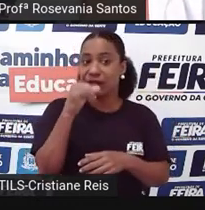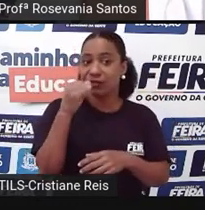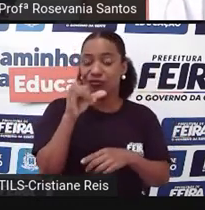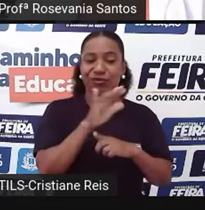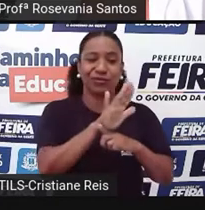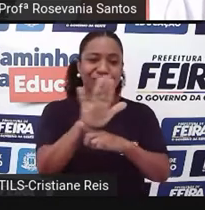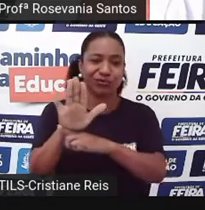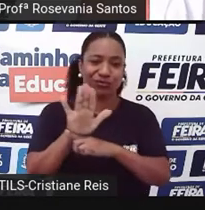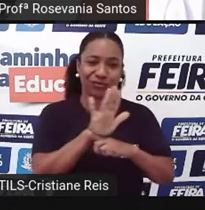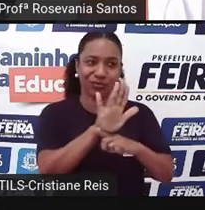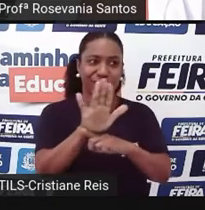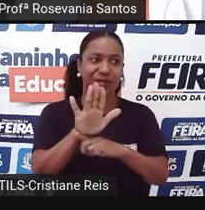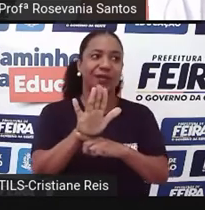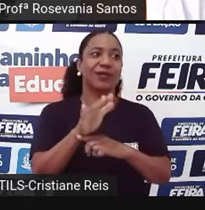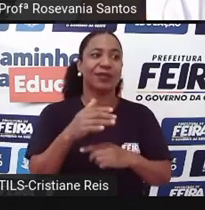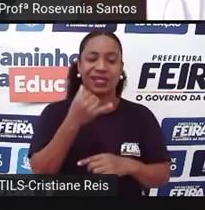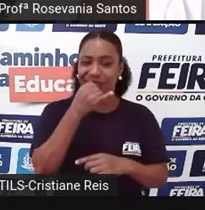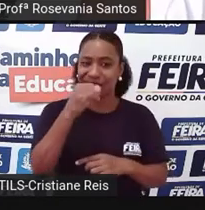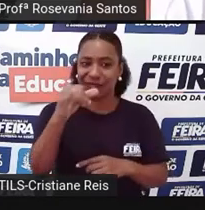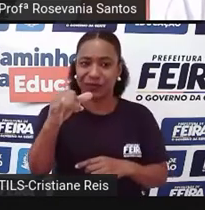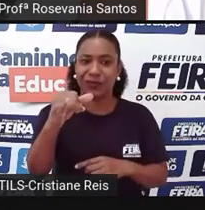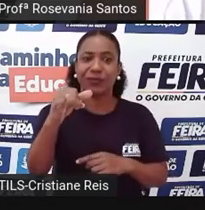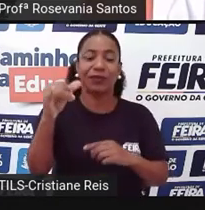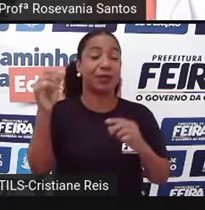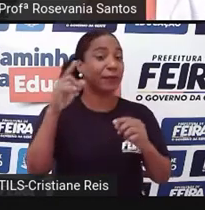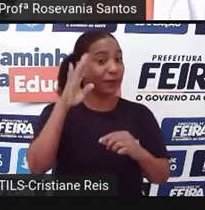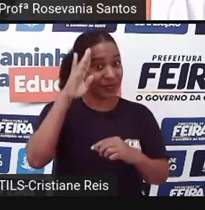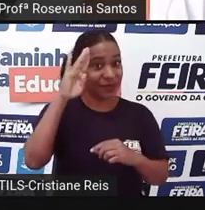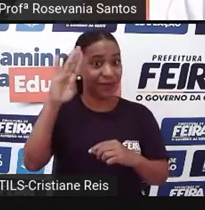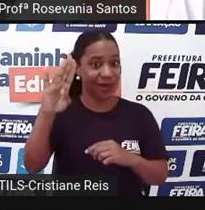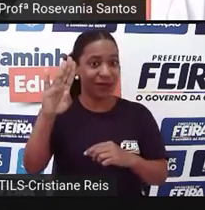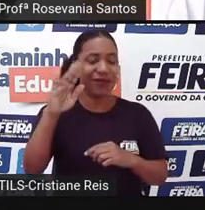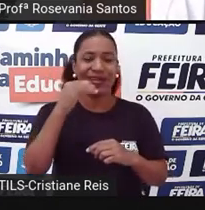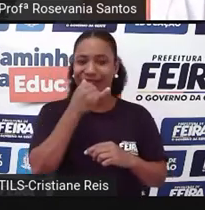região aí para a geração de energia eólica, principalmente, né.